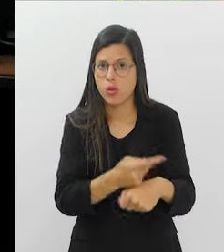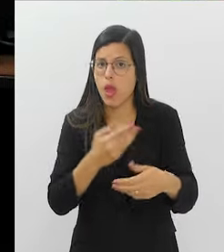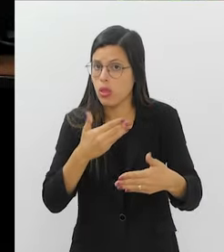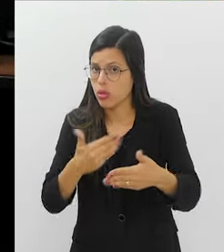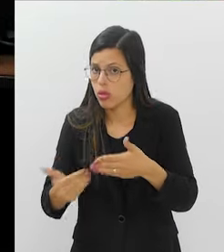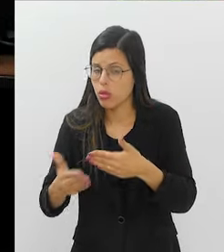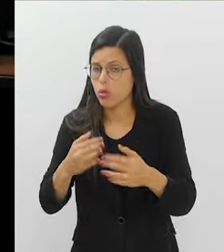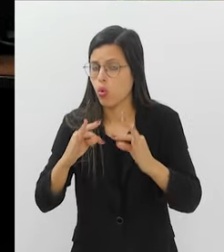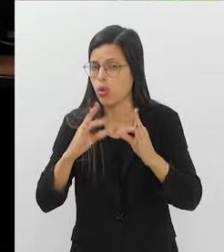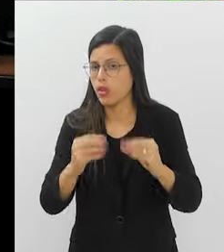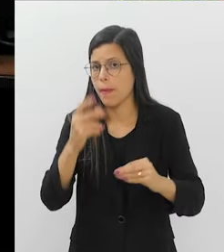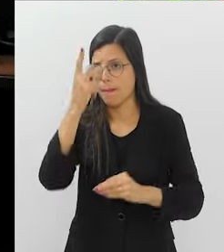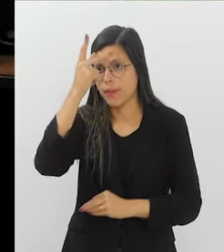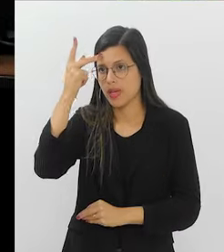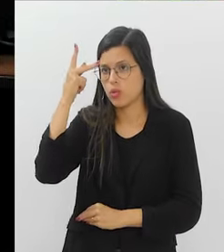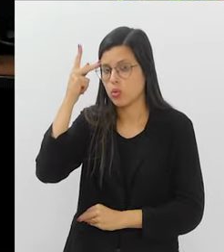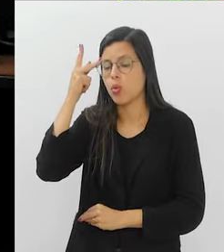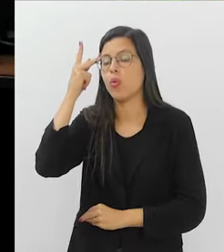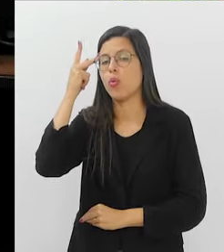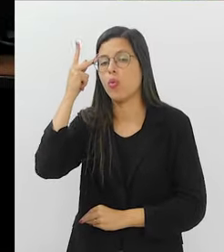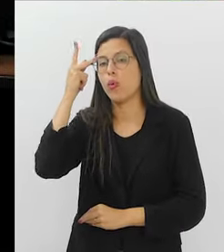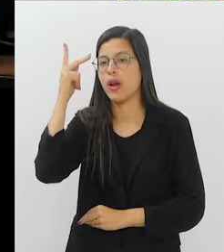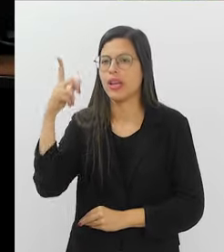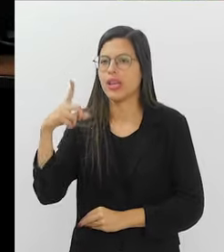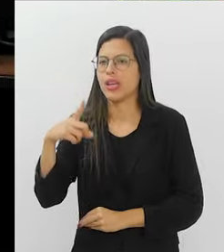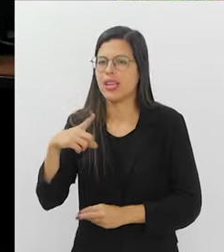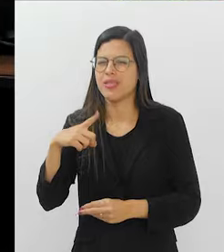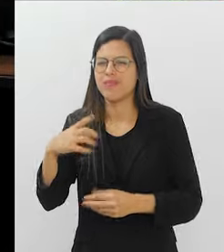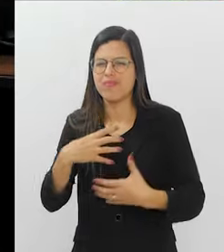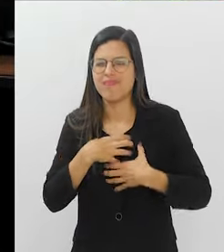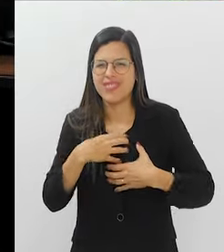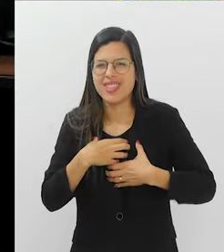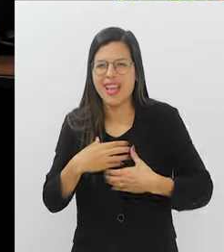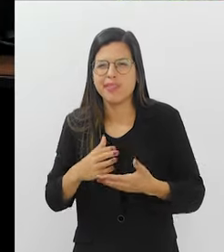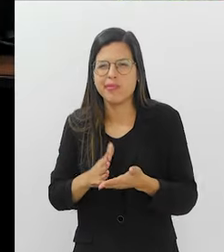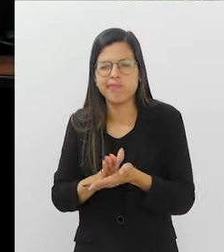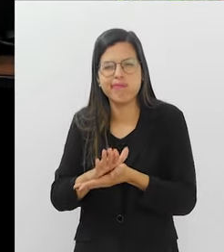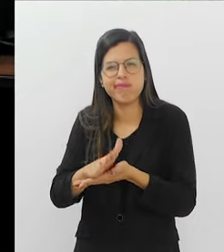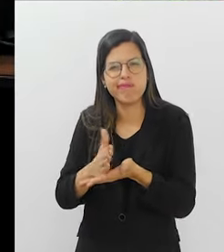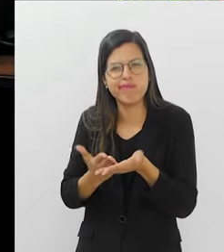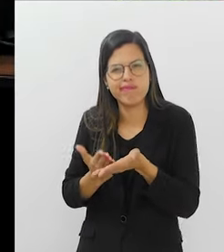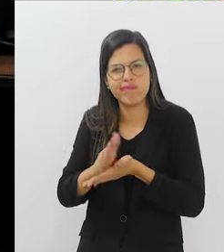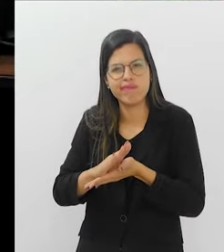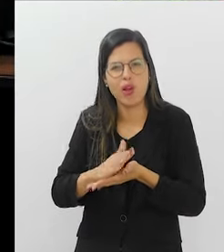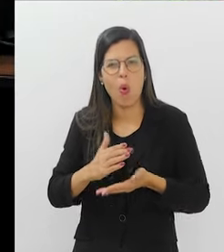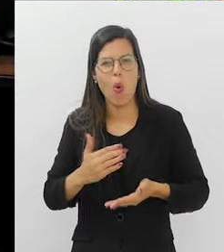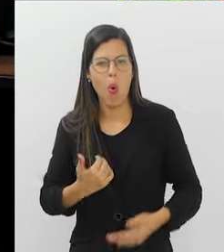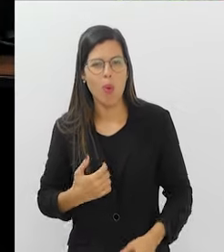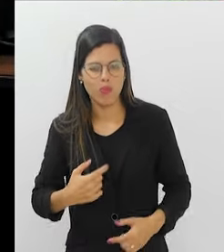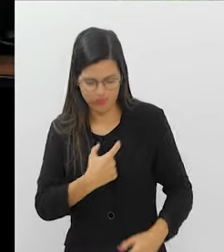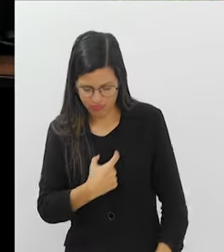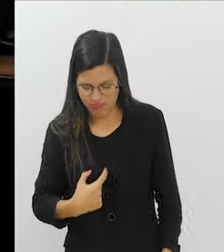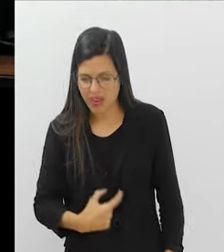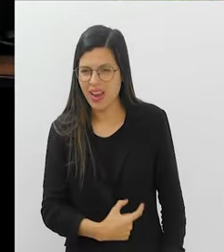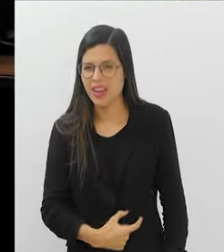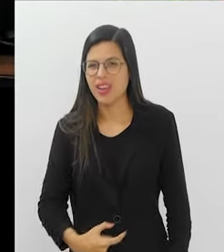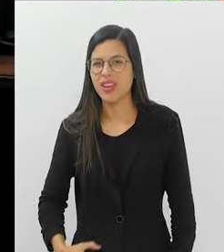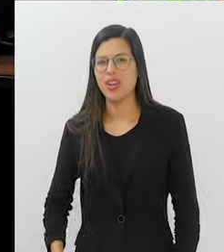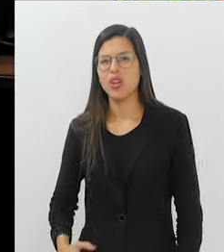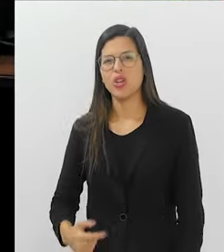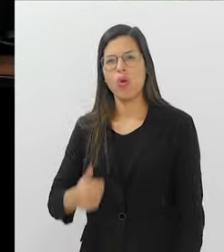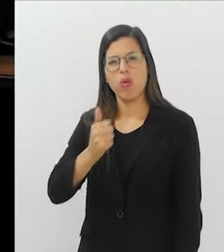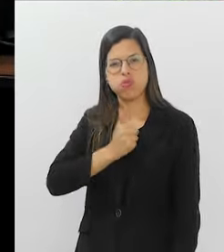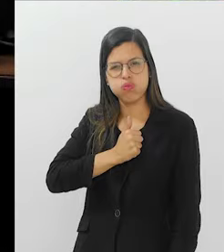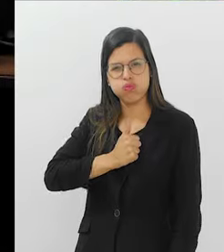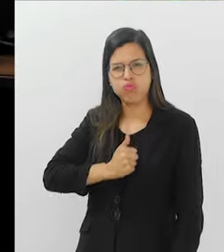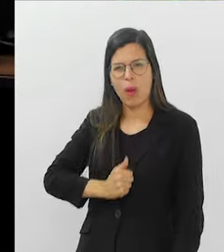Qualquer pessoa que venha ter algum desconforto abdominal, na barriga, diarreia,